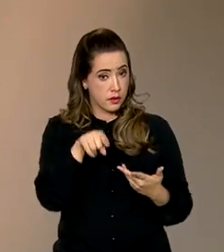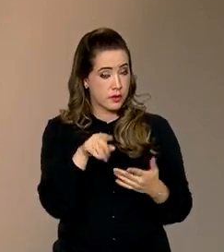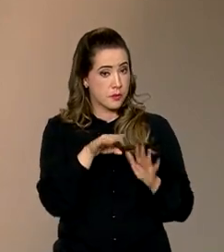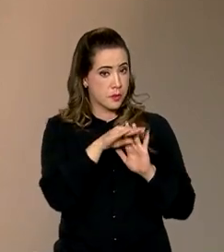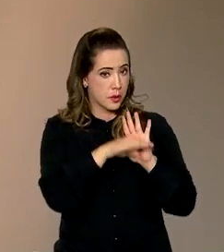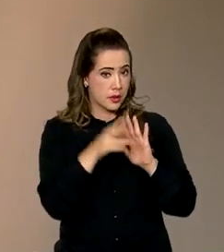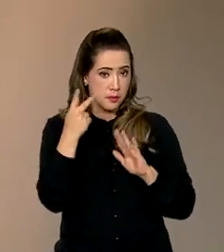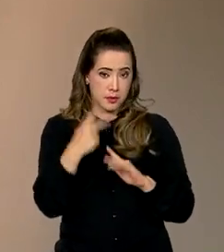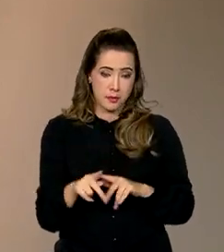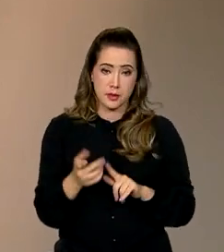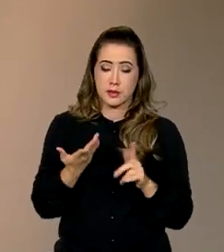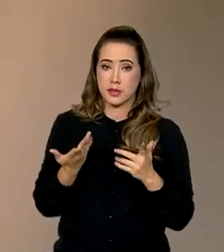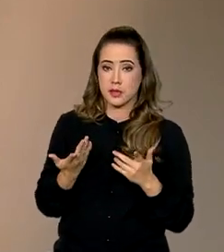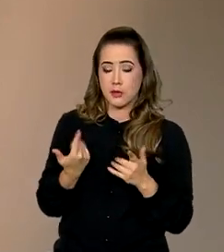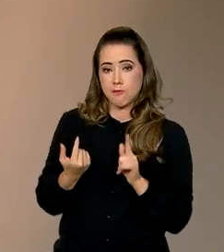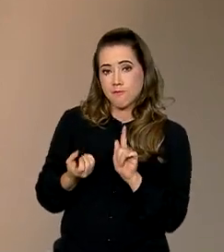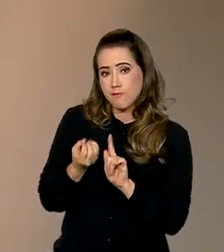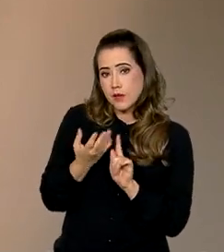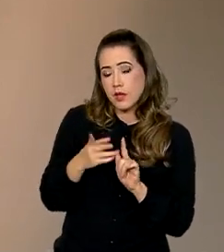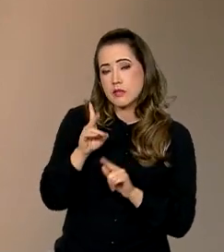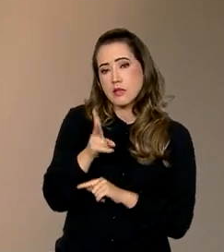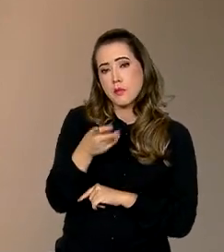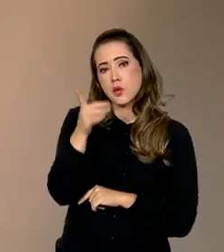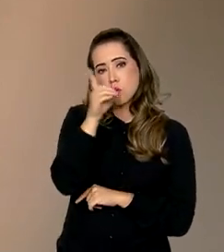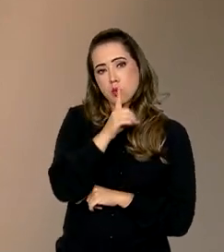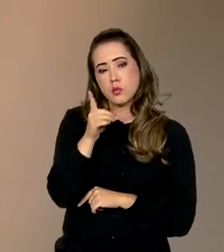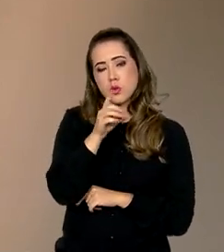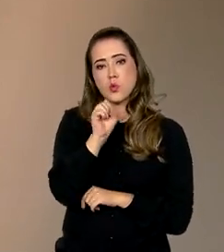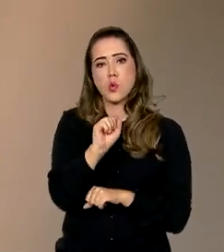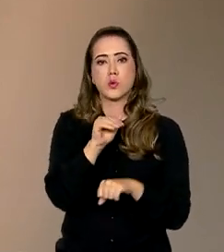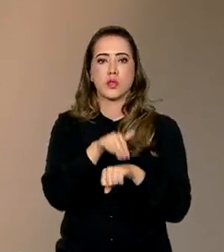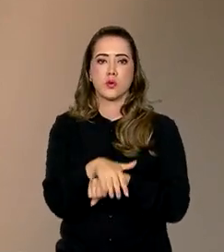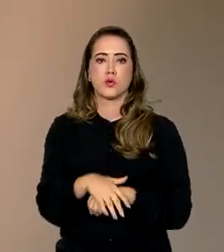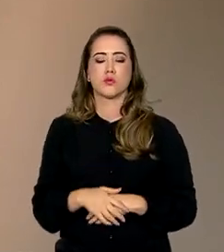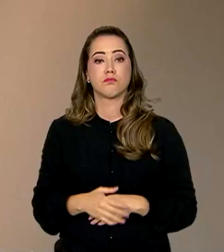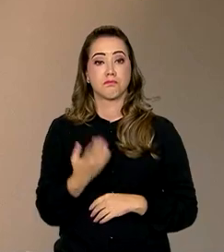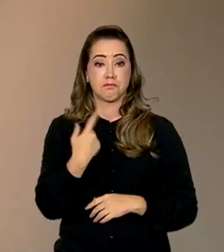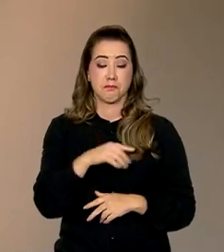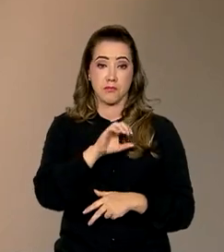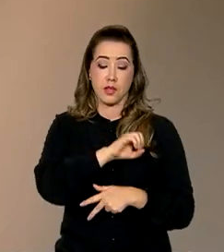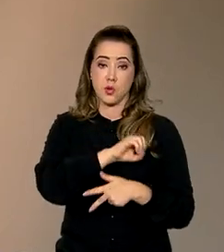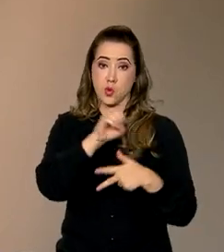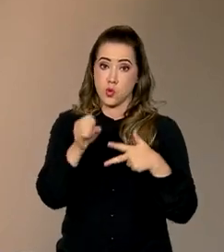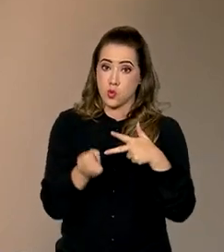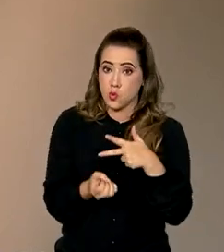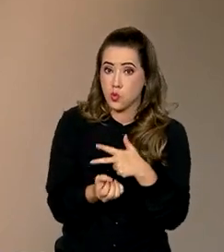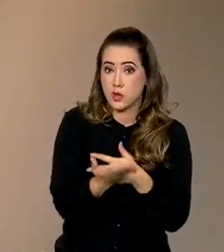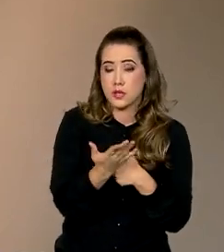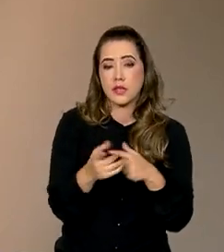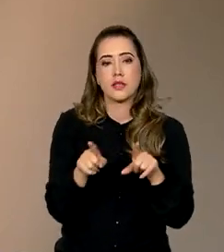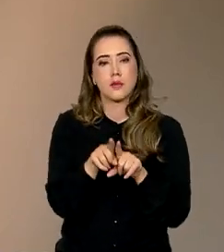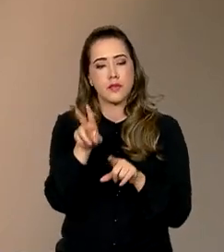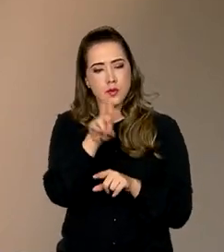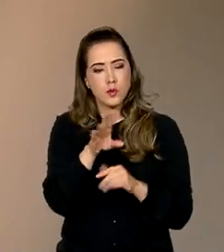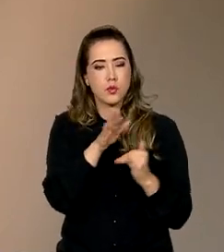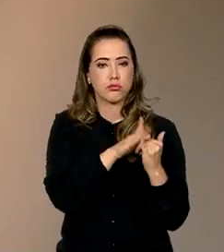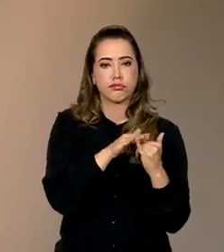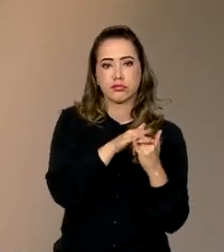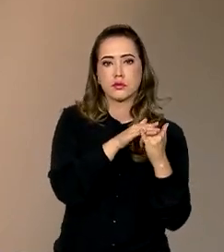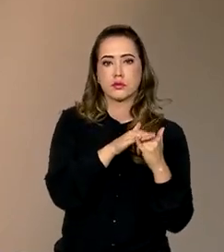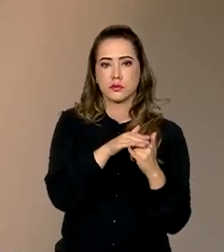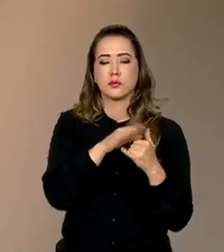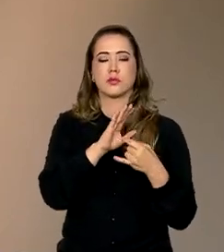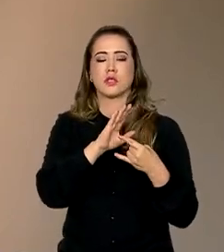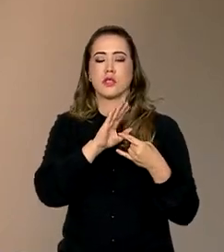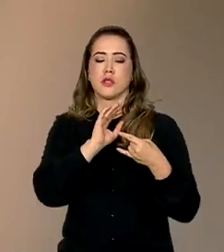programas aqui no Canal Gove, sempre aos domingos, às 8 da noite. O Esquenta Enem também será veiculado no YouTube do Canal